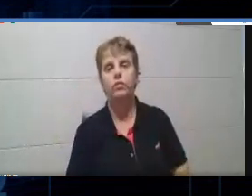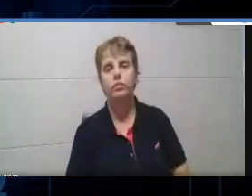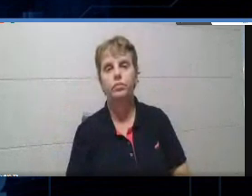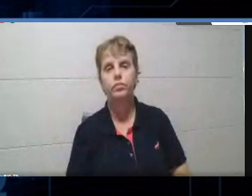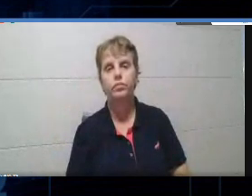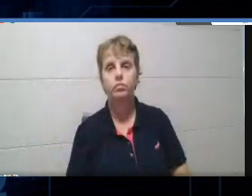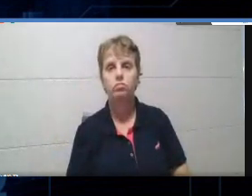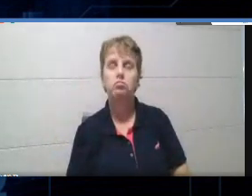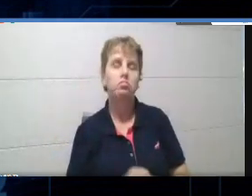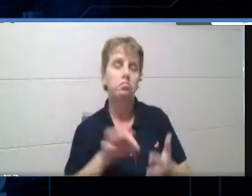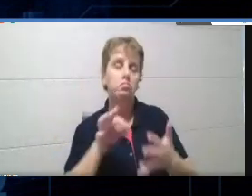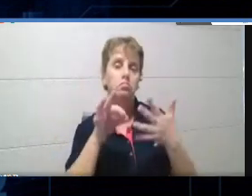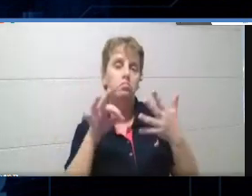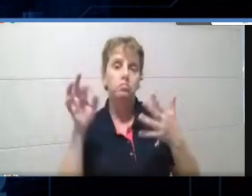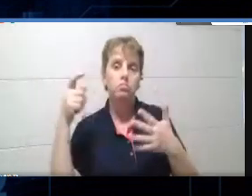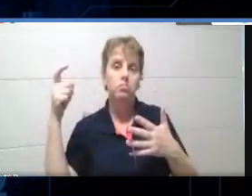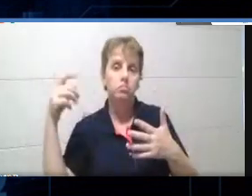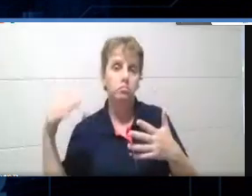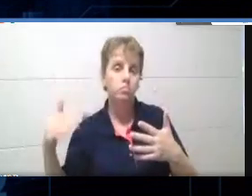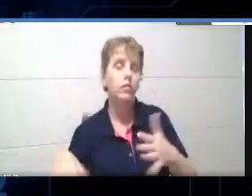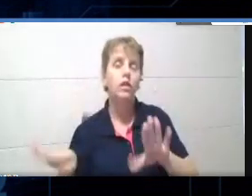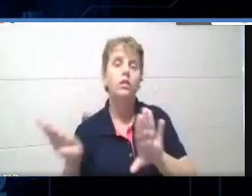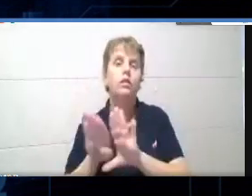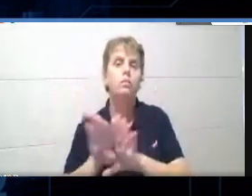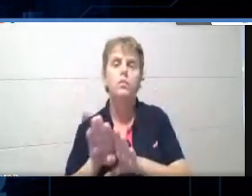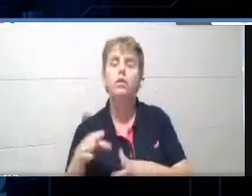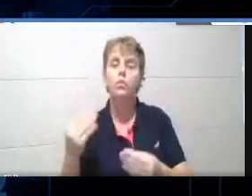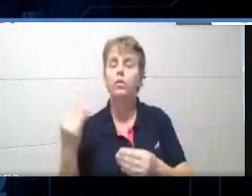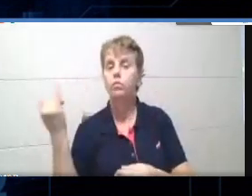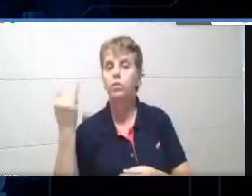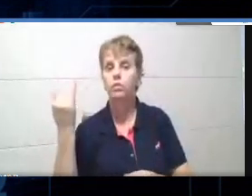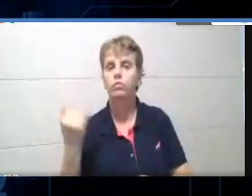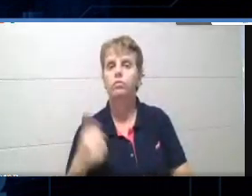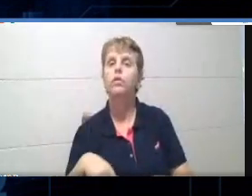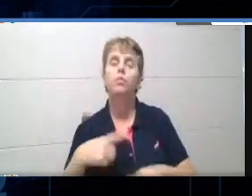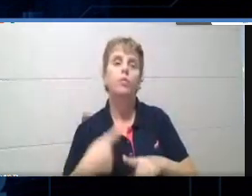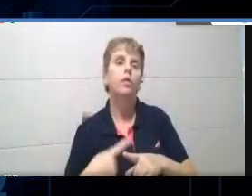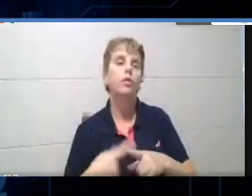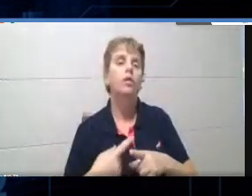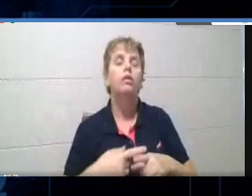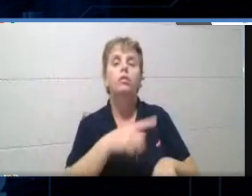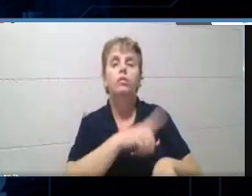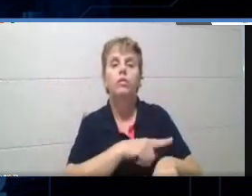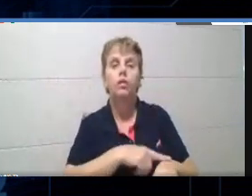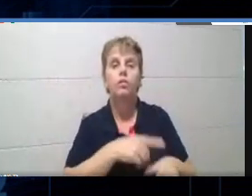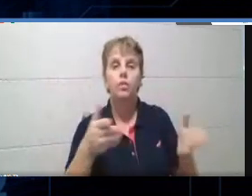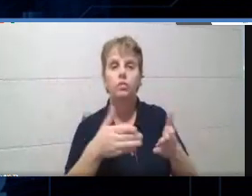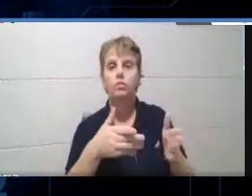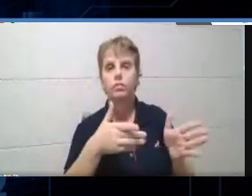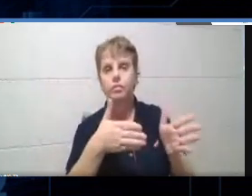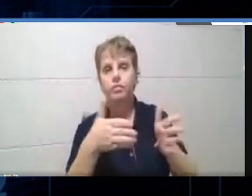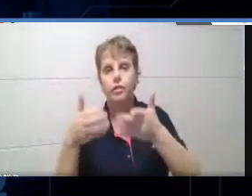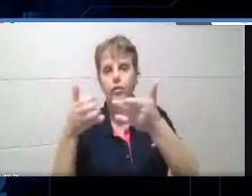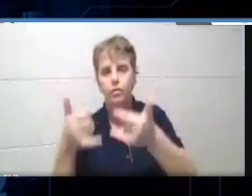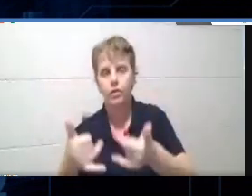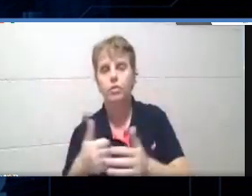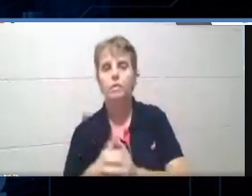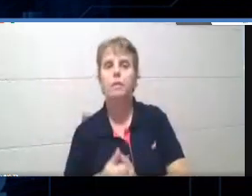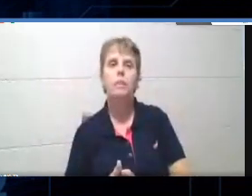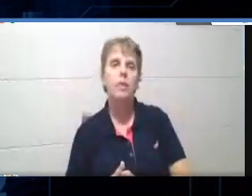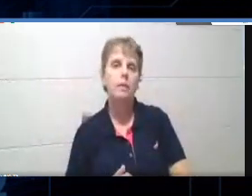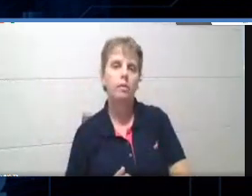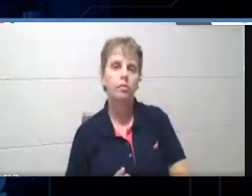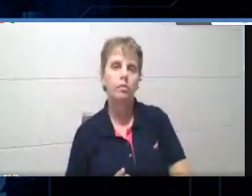As outras opções, tá, são bastante interessantes, mas por causa do tempo, tá? Eu não vou comentar sobre elas, tá? Tem